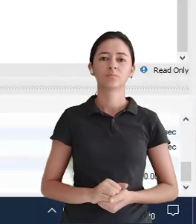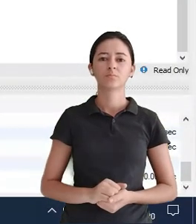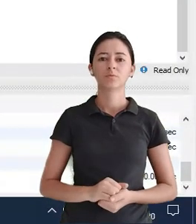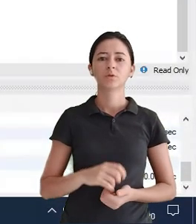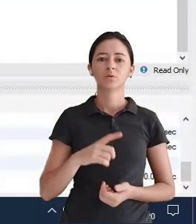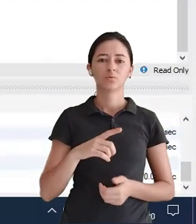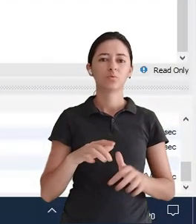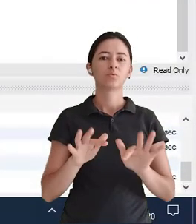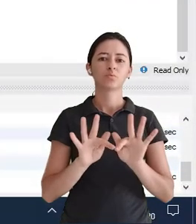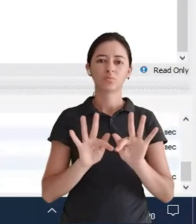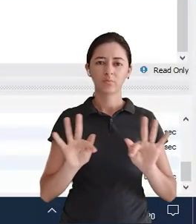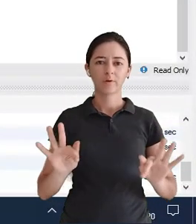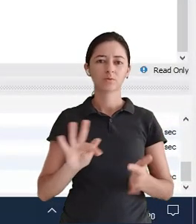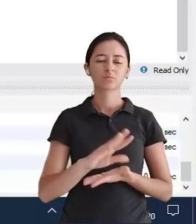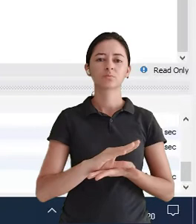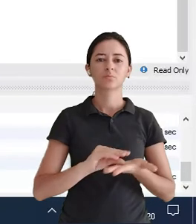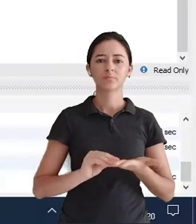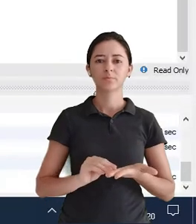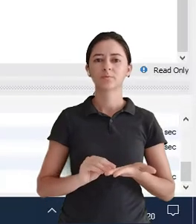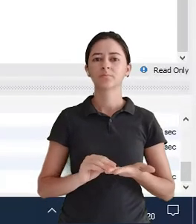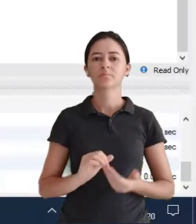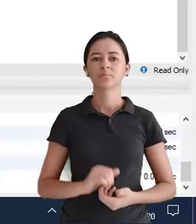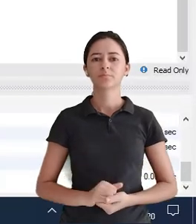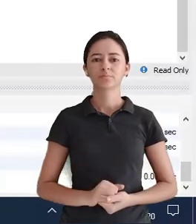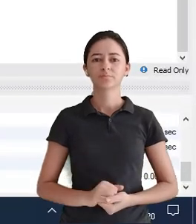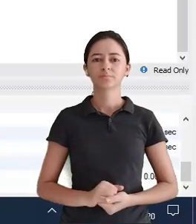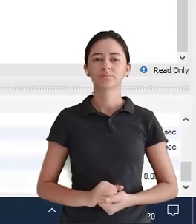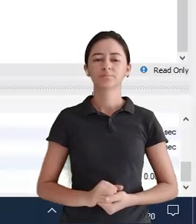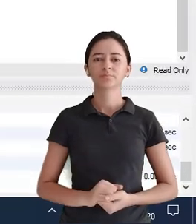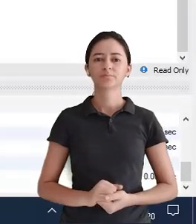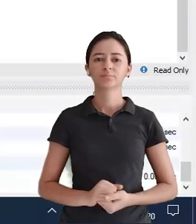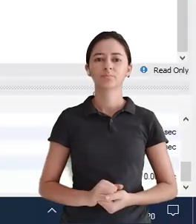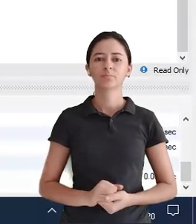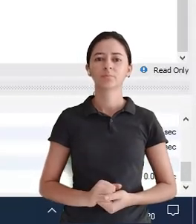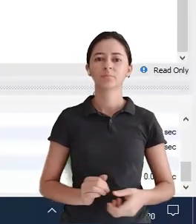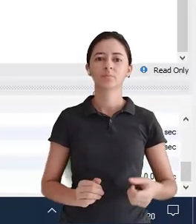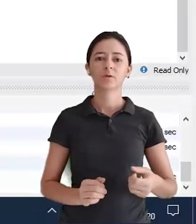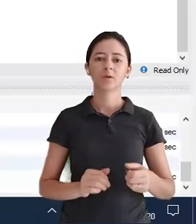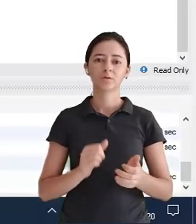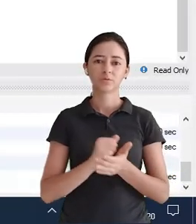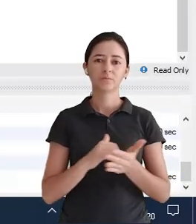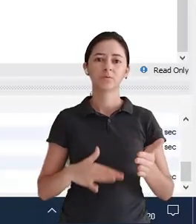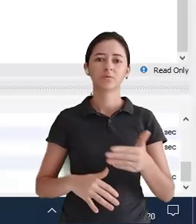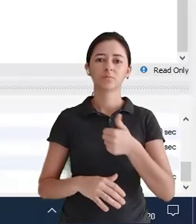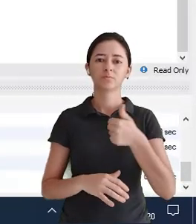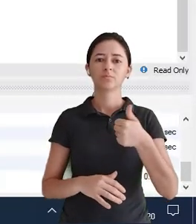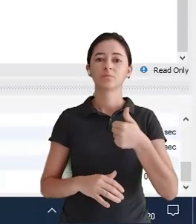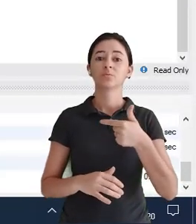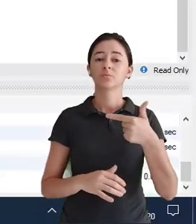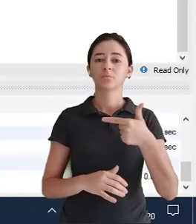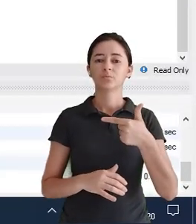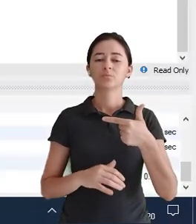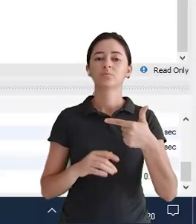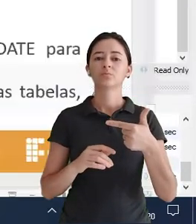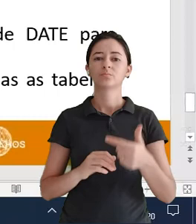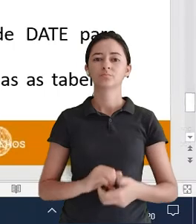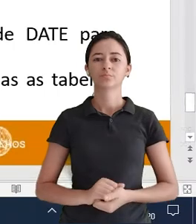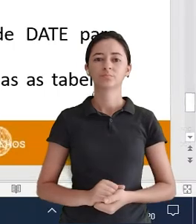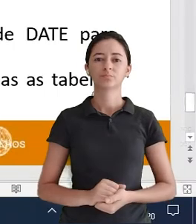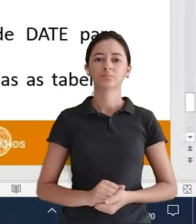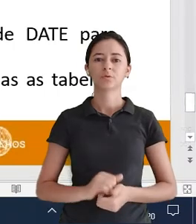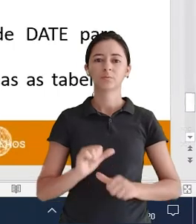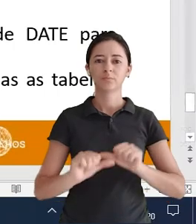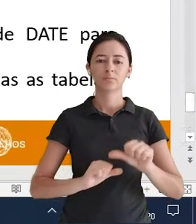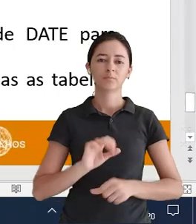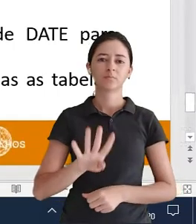lá Vou até copiar o mesmo código Aqui ó Vamos lá Exercício número 2 Alter table É cliente né